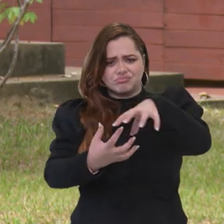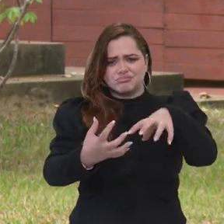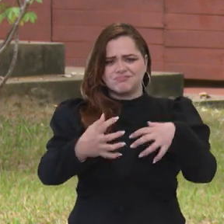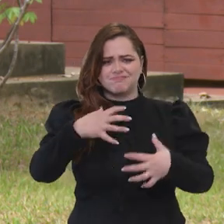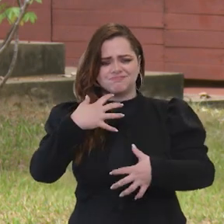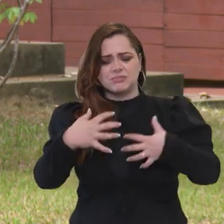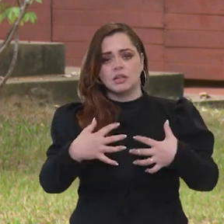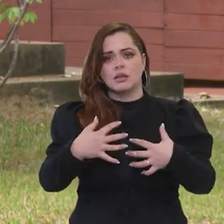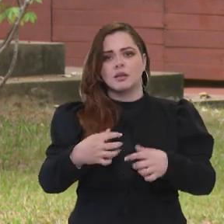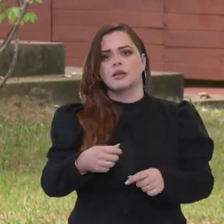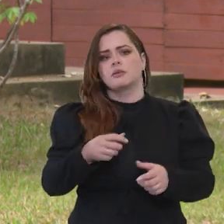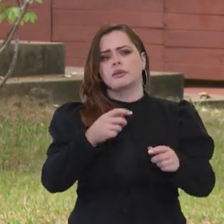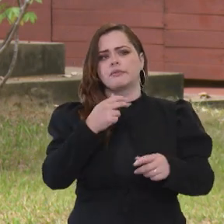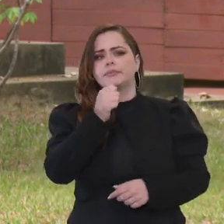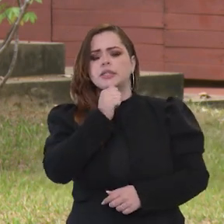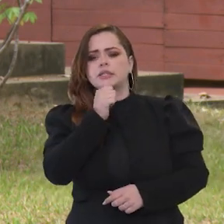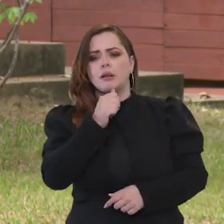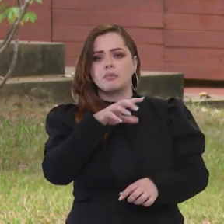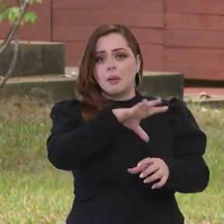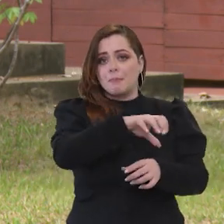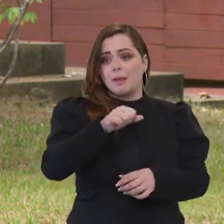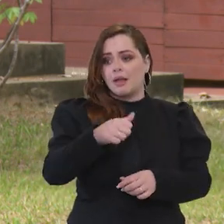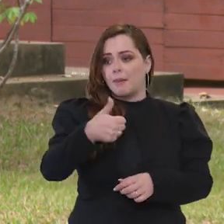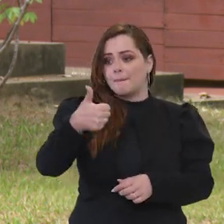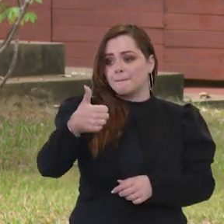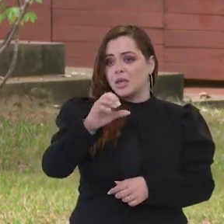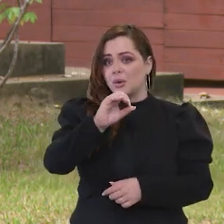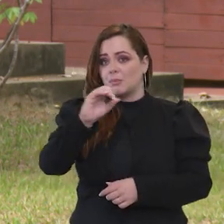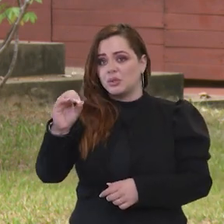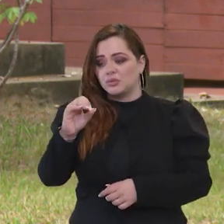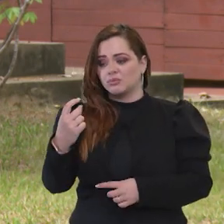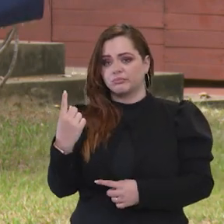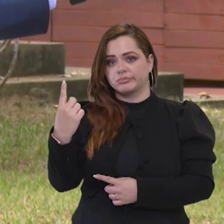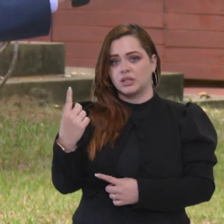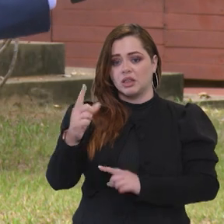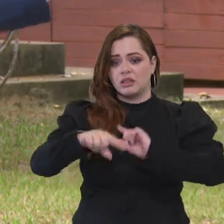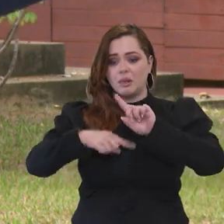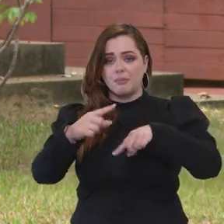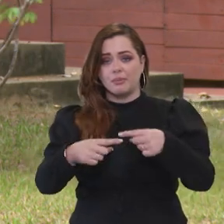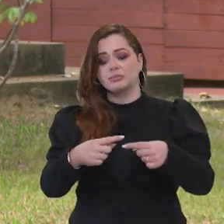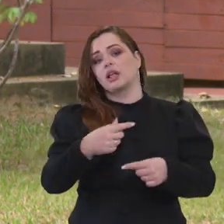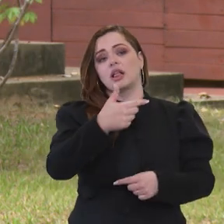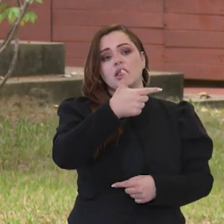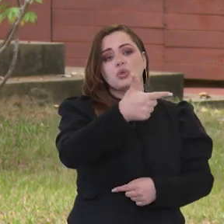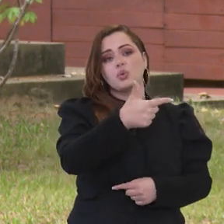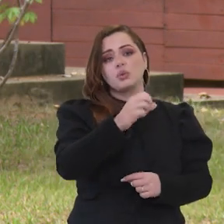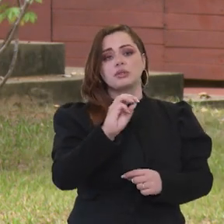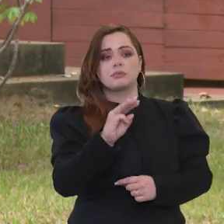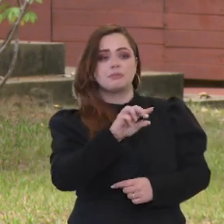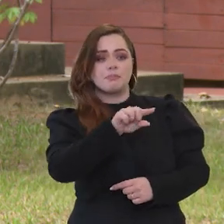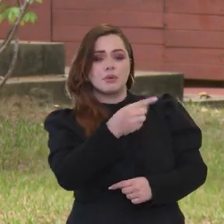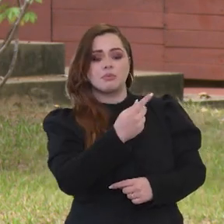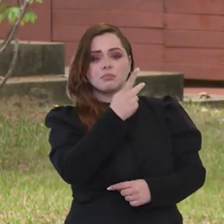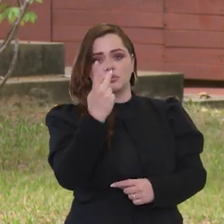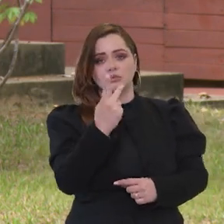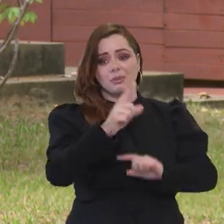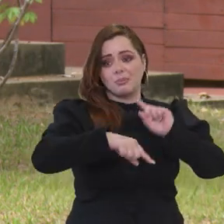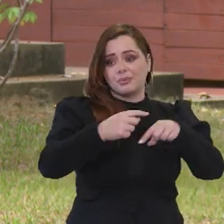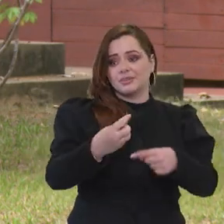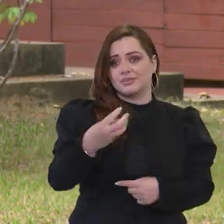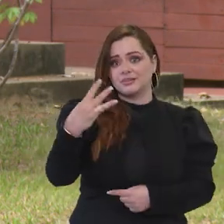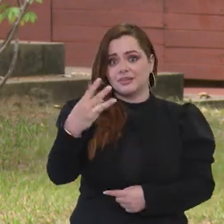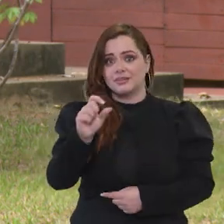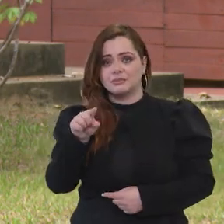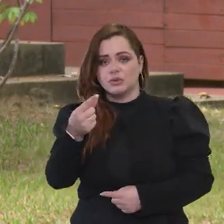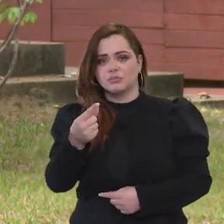quando você pegava, por exemplo, mil pessoas de um lado, duas mil do outro da cidade, três mil do outro, quando você fazia isso,